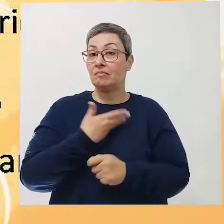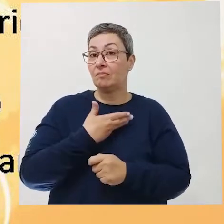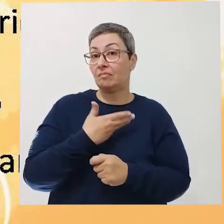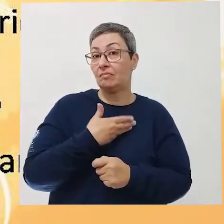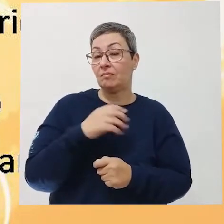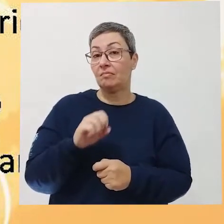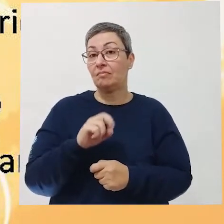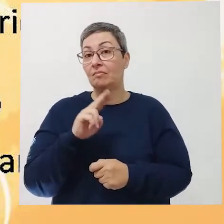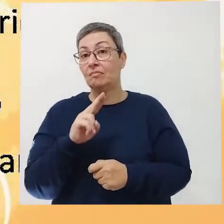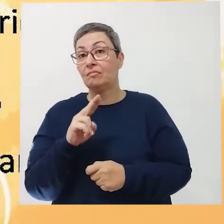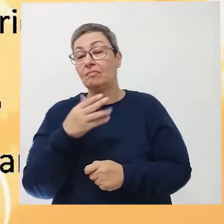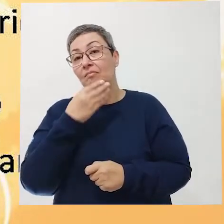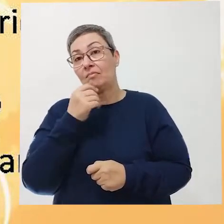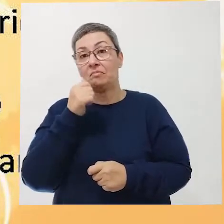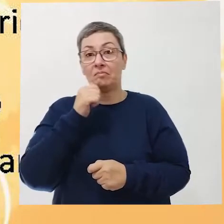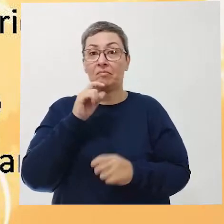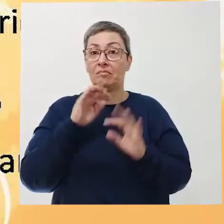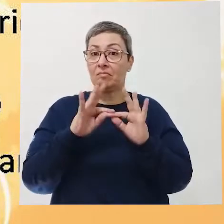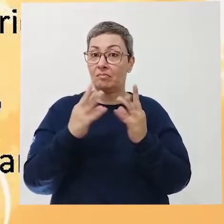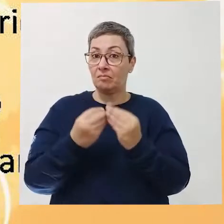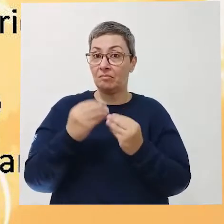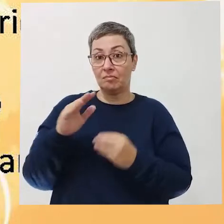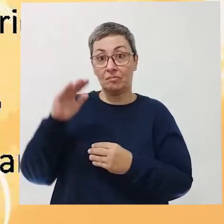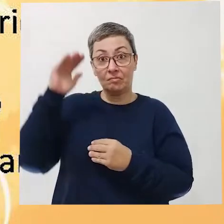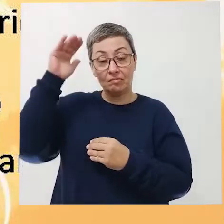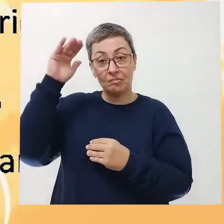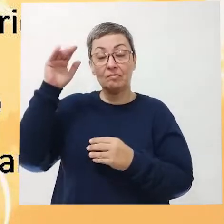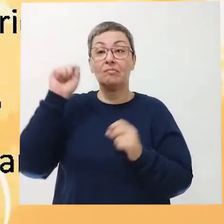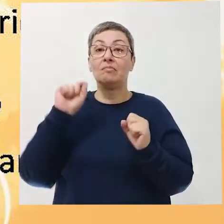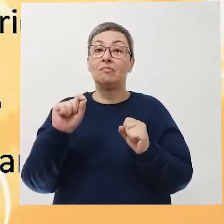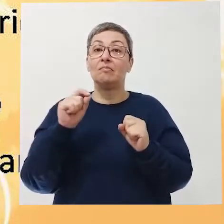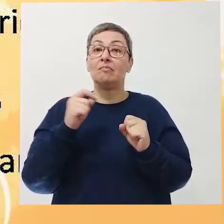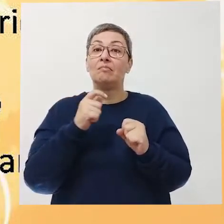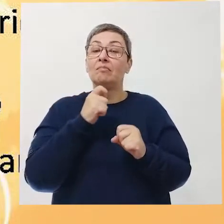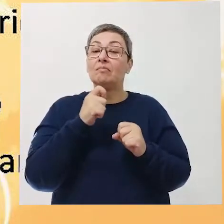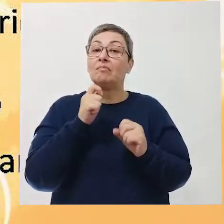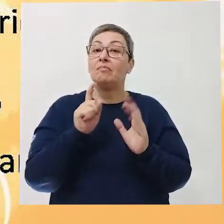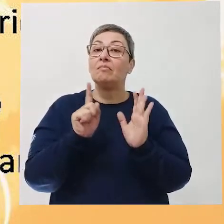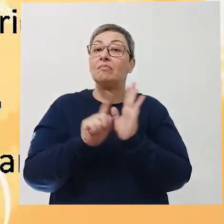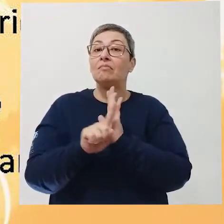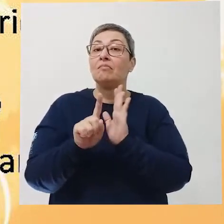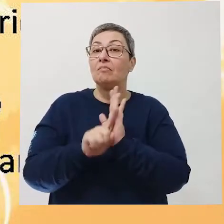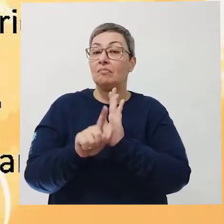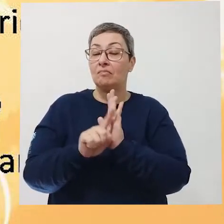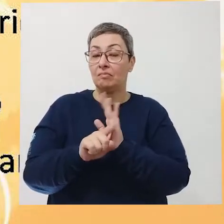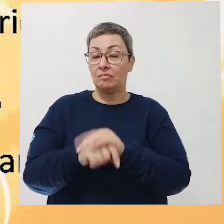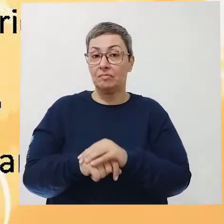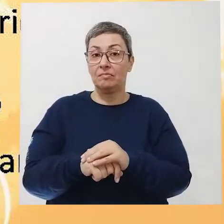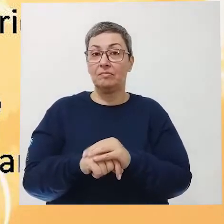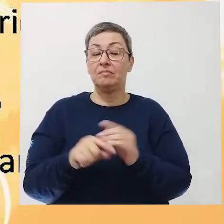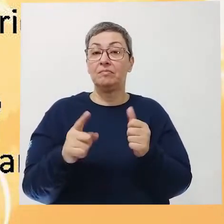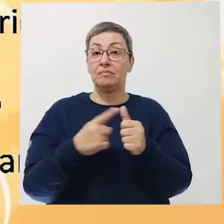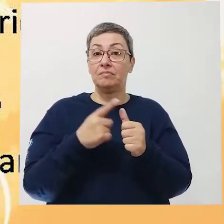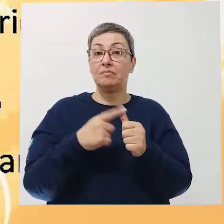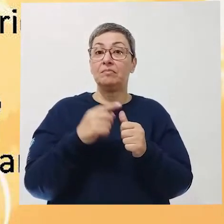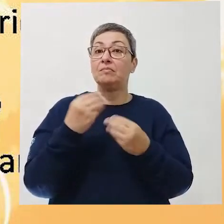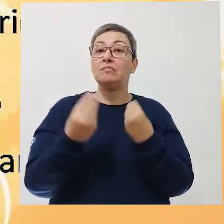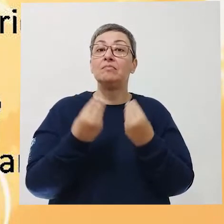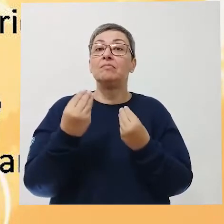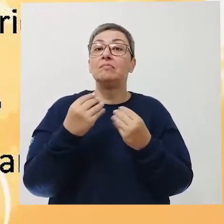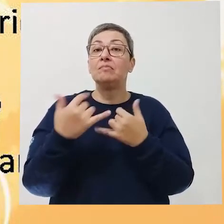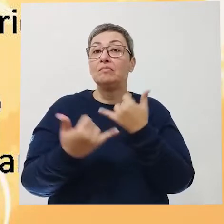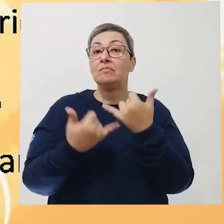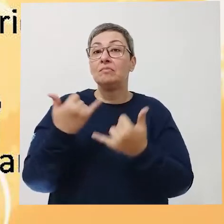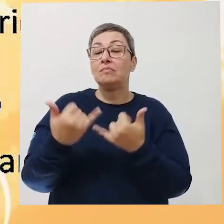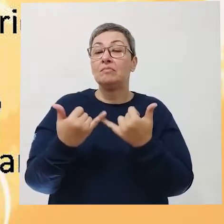amigo ou uma amiga, um familiar, um adulto e faça as seguintes perguntas. Primeiro, como eram